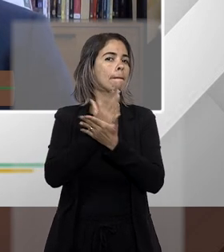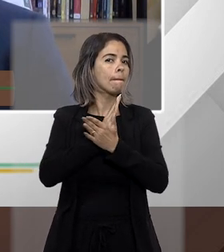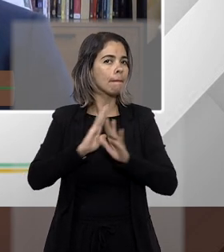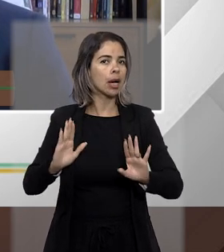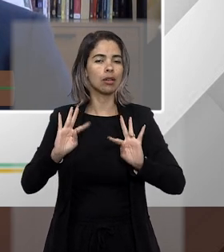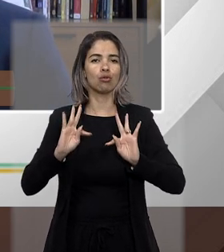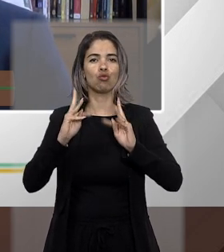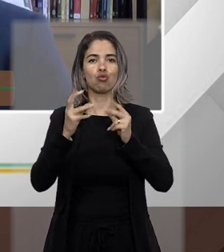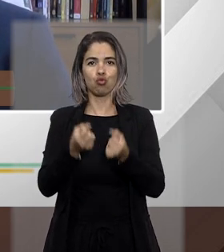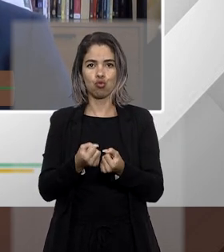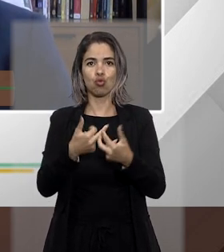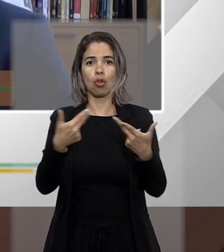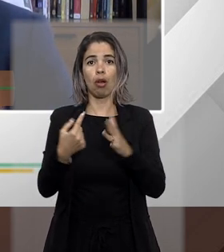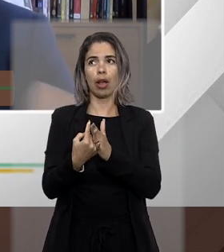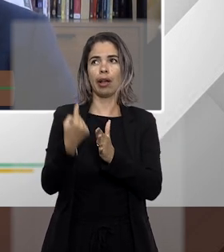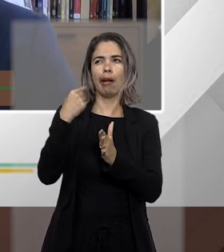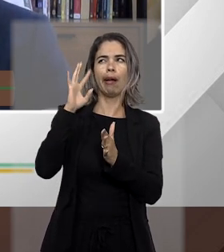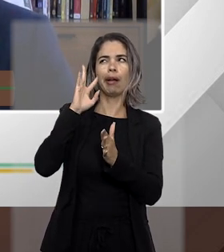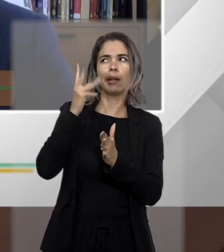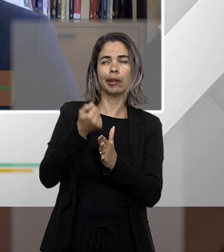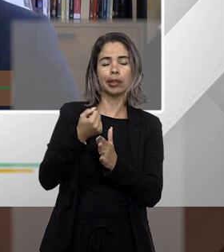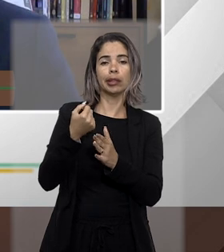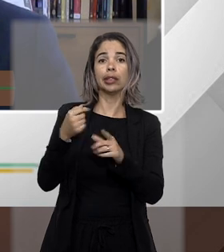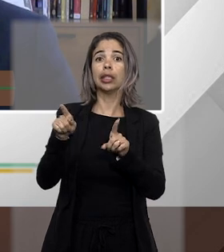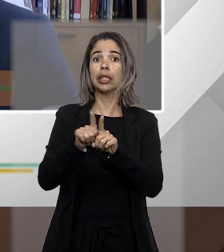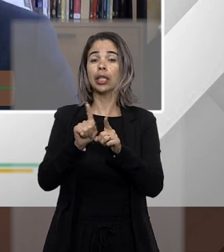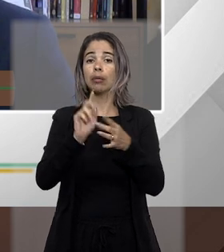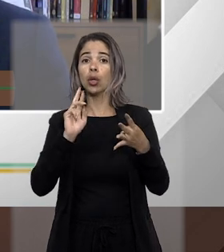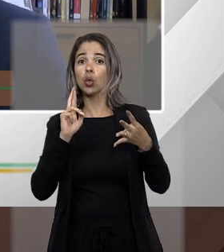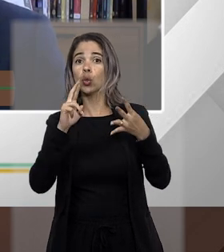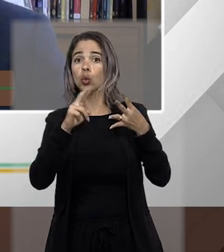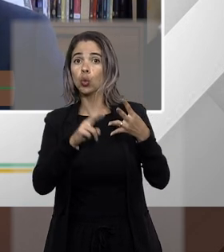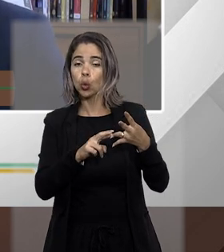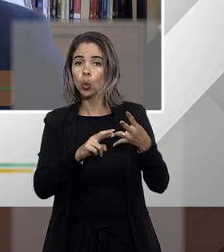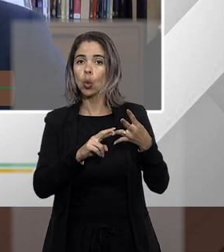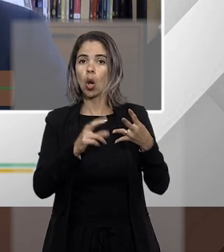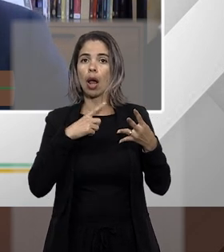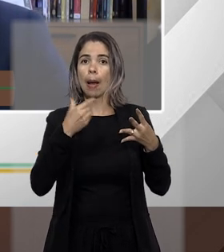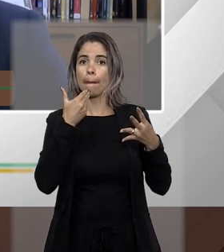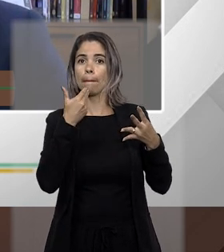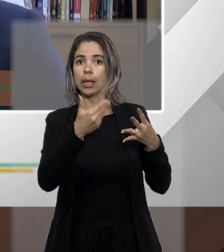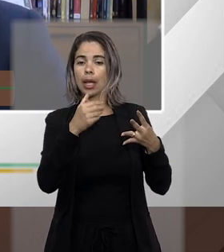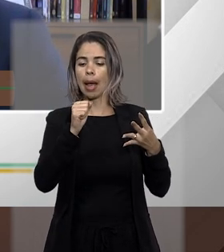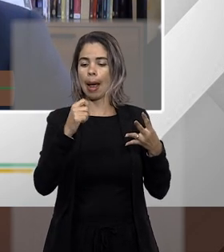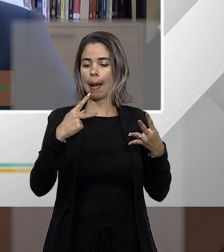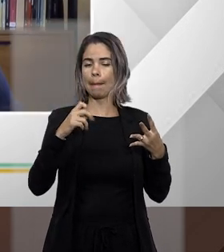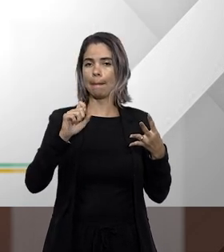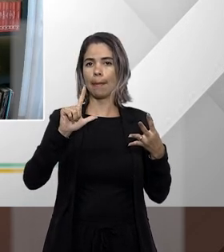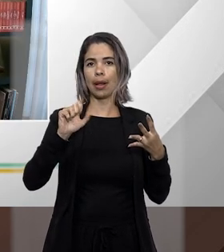recurso de apelação por exemplo ele vai ter na prática um efeito meramente devolutivo